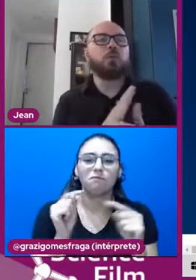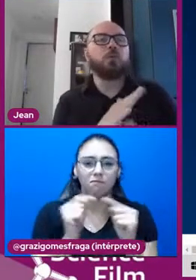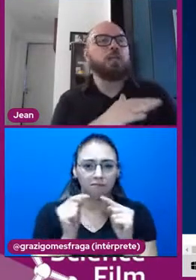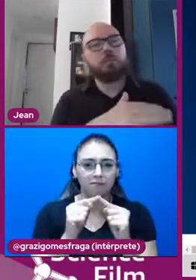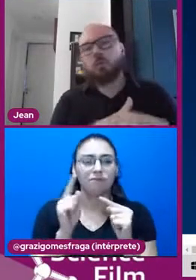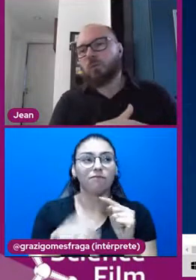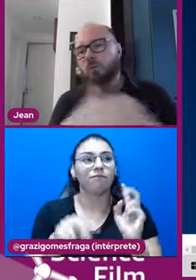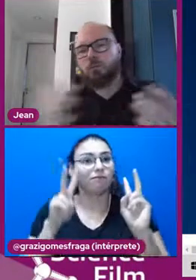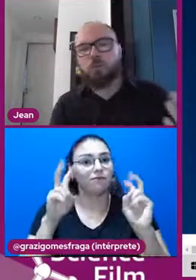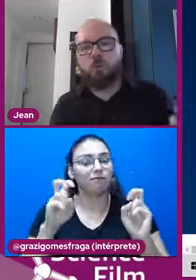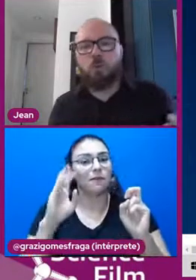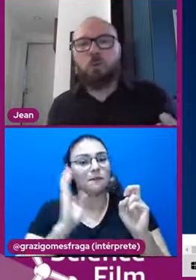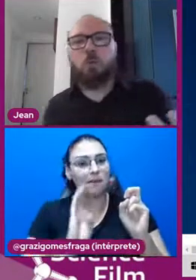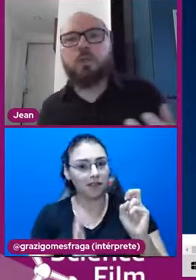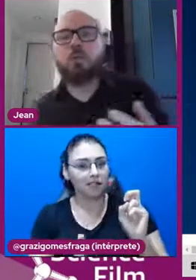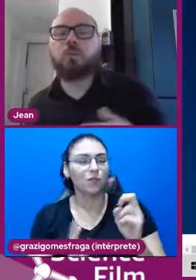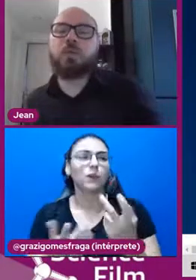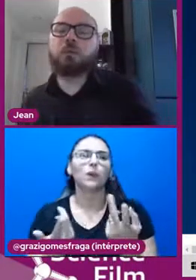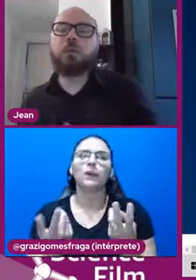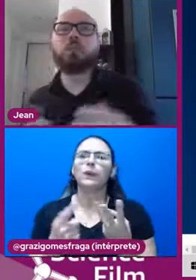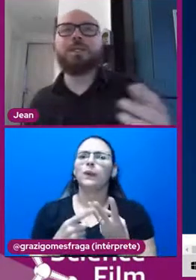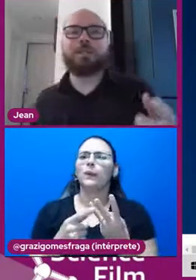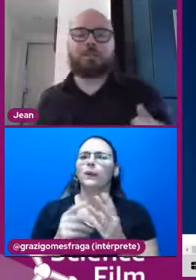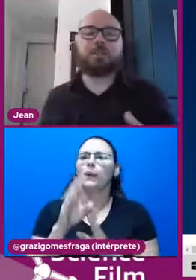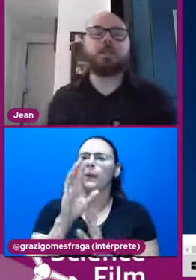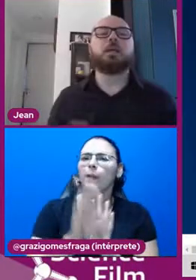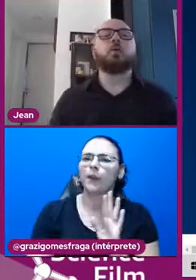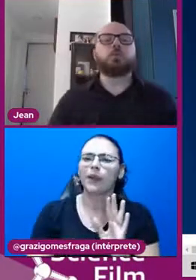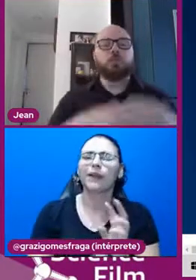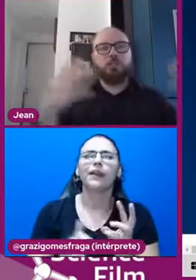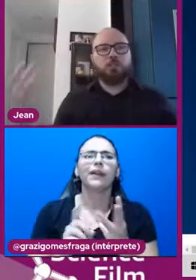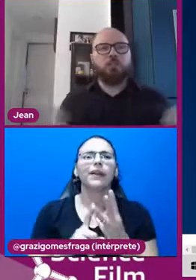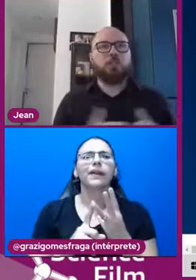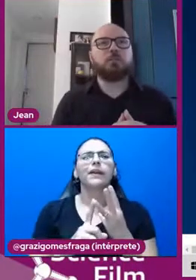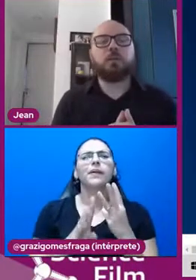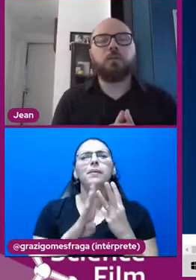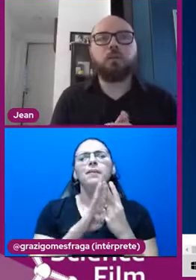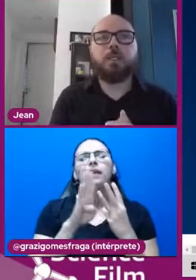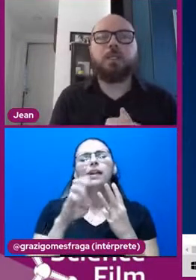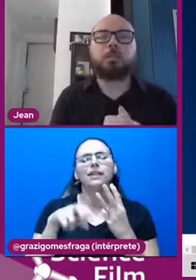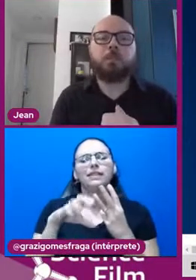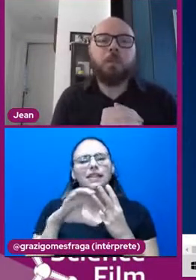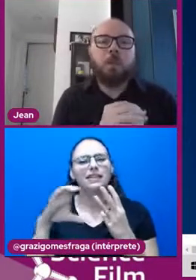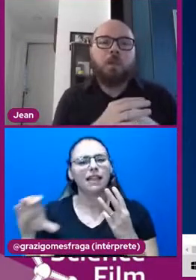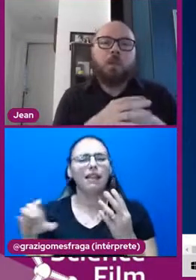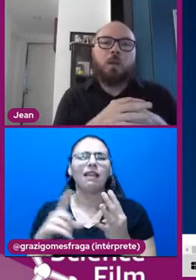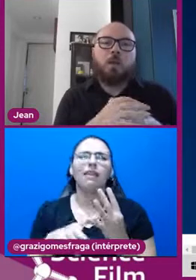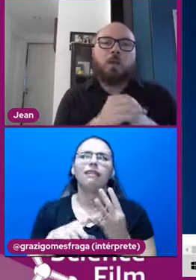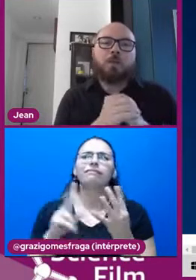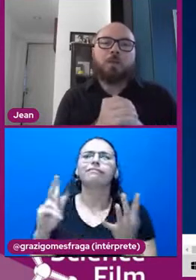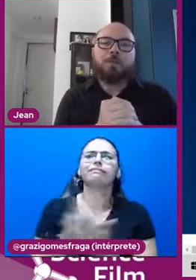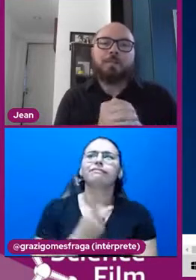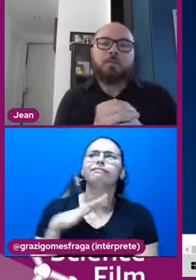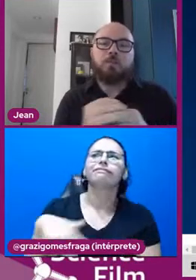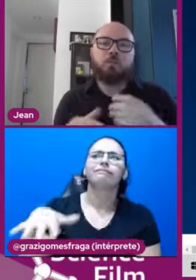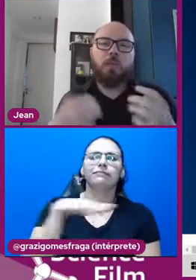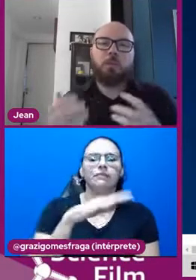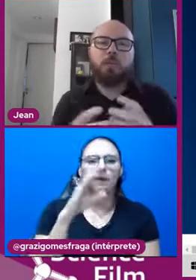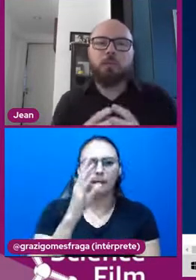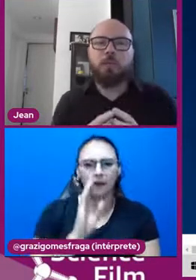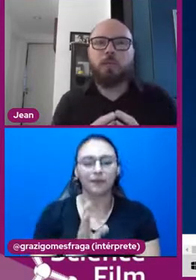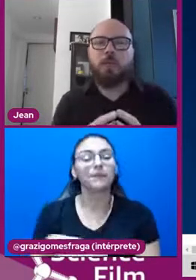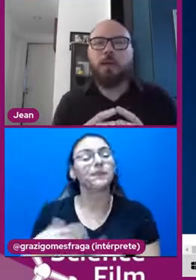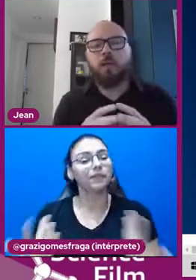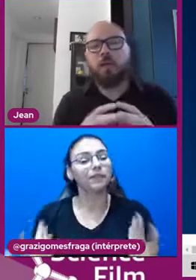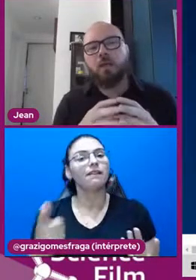do Brasil, que têm a ver com o nosso currículo, têm a ver com o BNCC, com as coisas que a gente está vivendo por aqui. Então, assim, existe